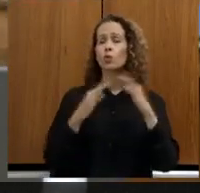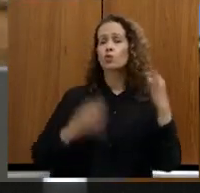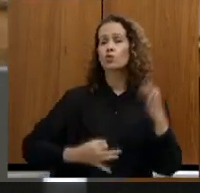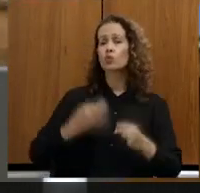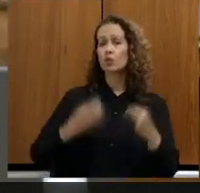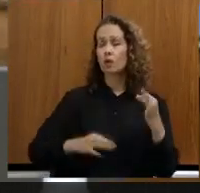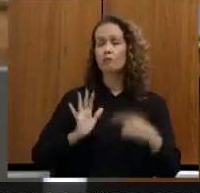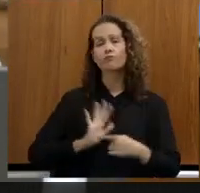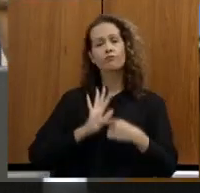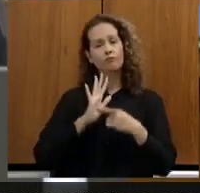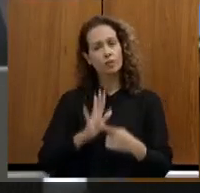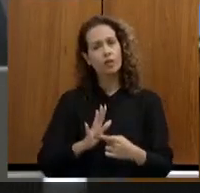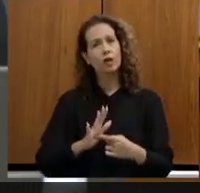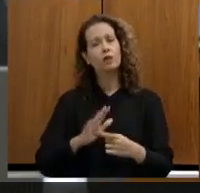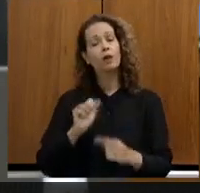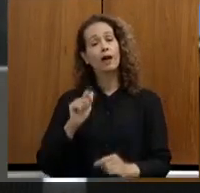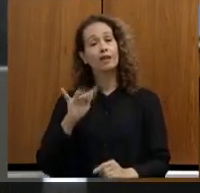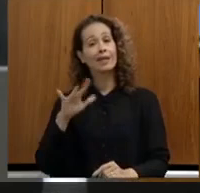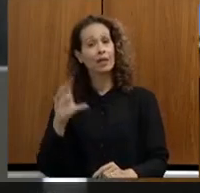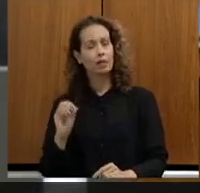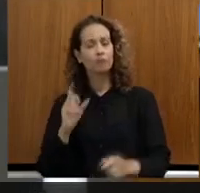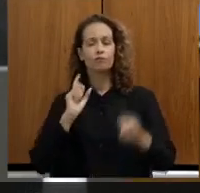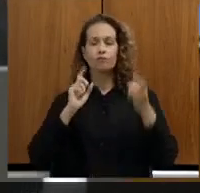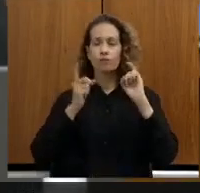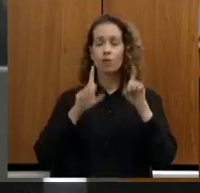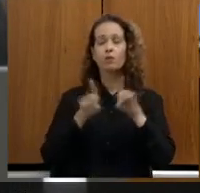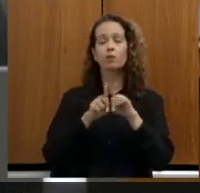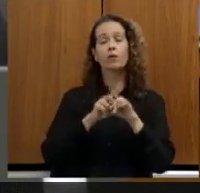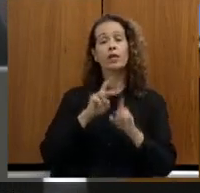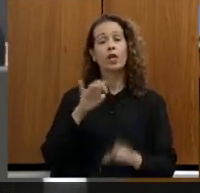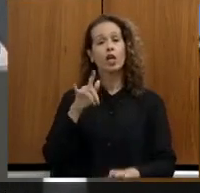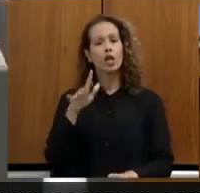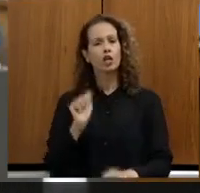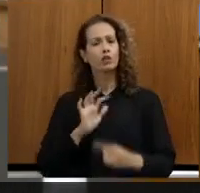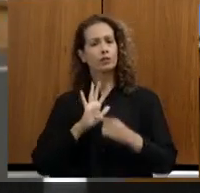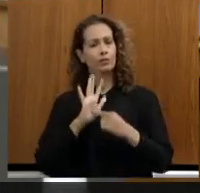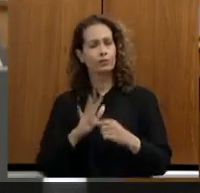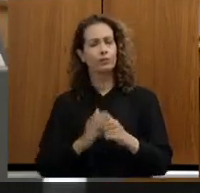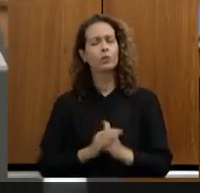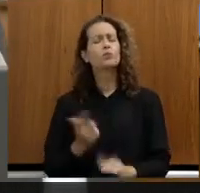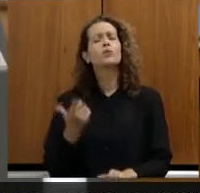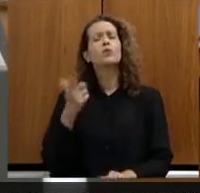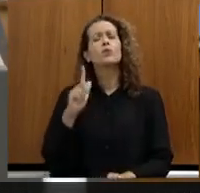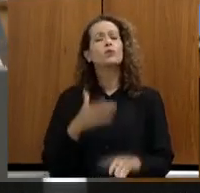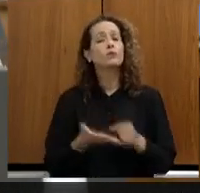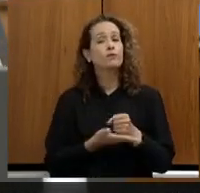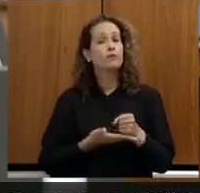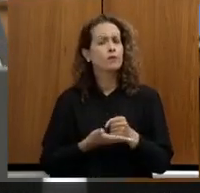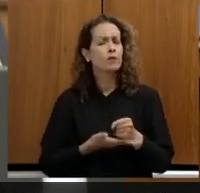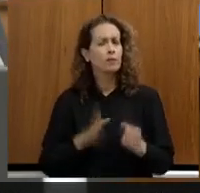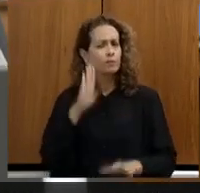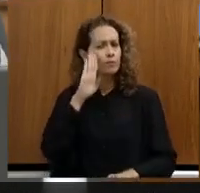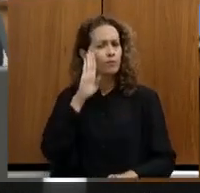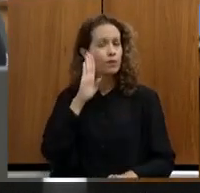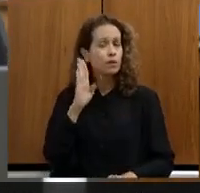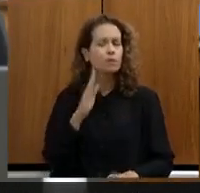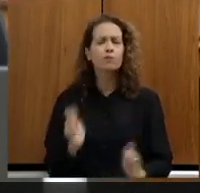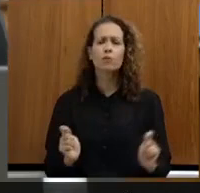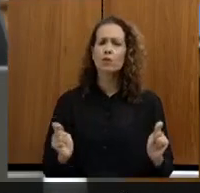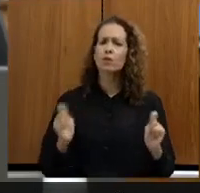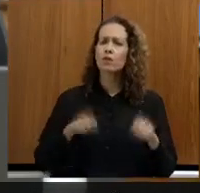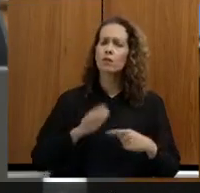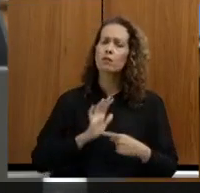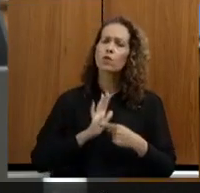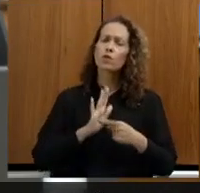apresentado pelo Adriano naquela reunião e pela Regina uma outra um outro fundamento que poderia trazer